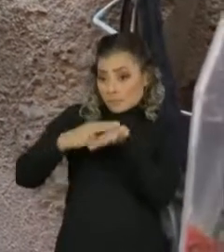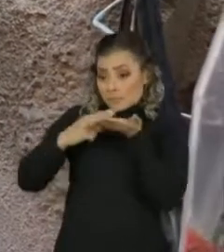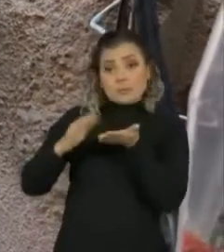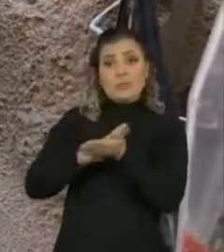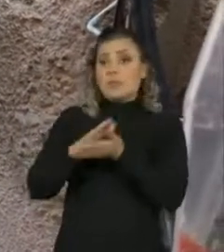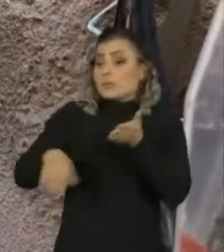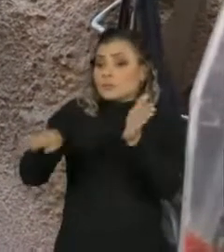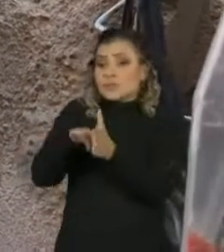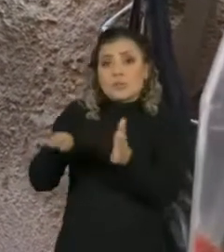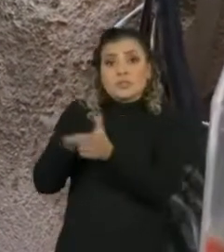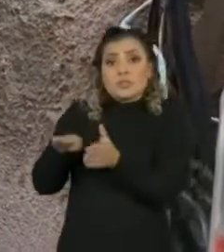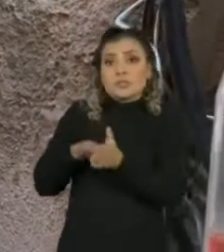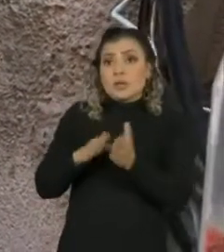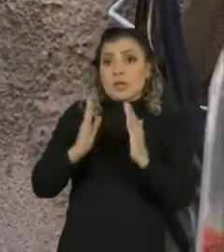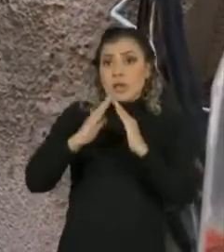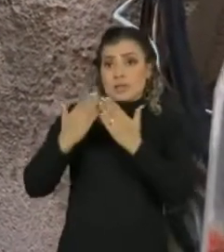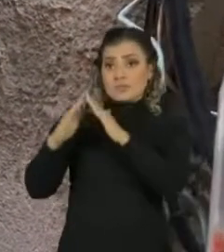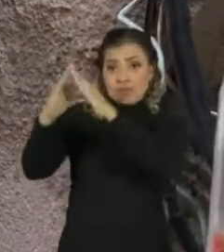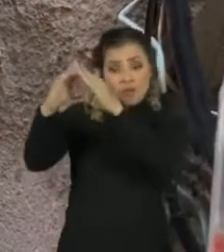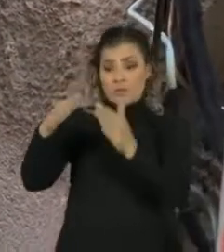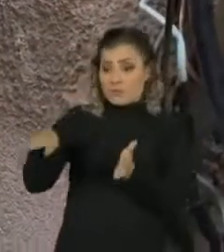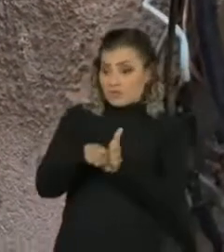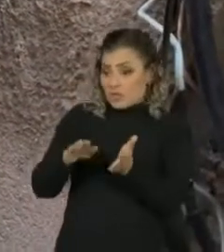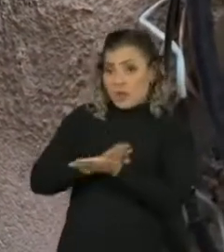estão chegando nas casas da comunidade.